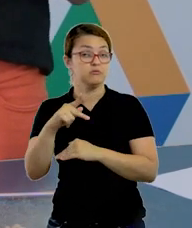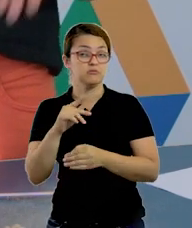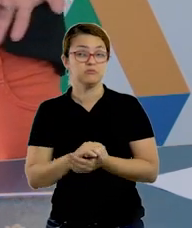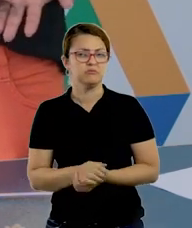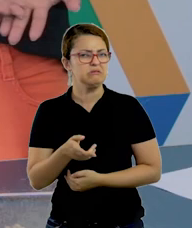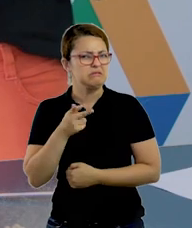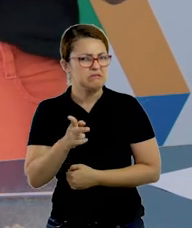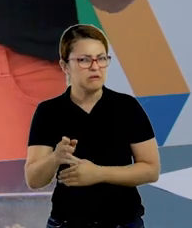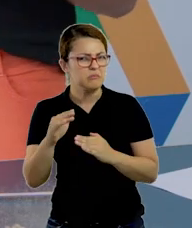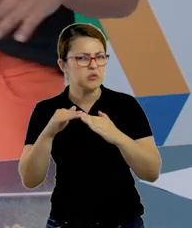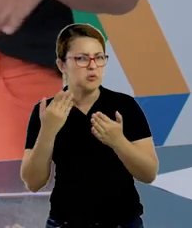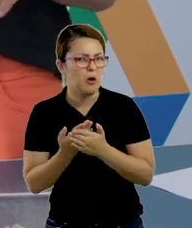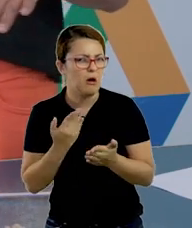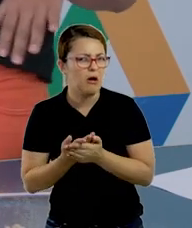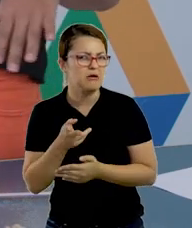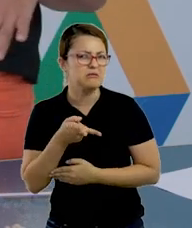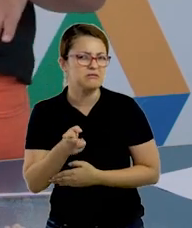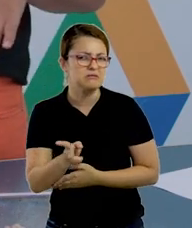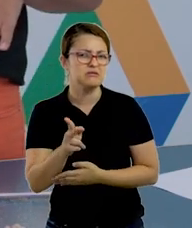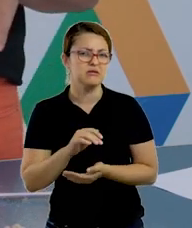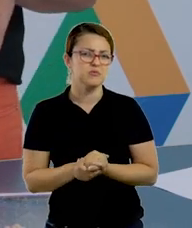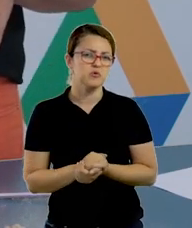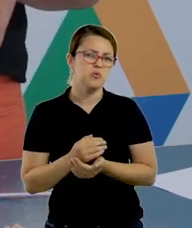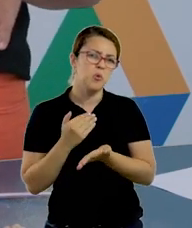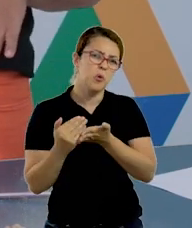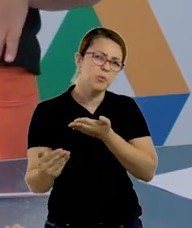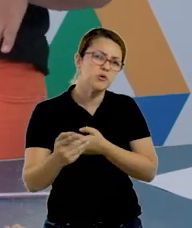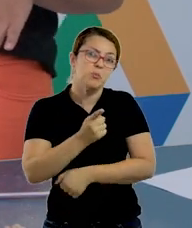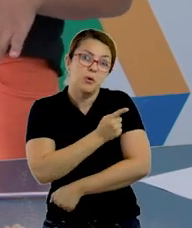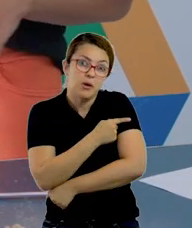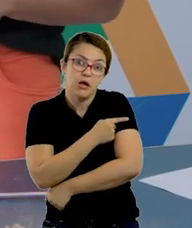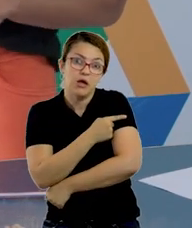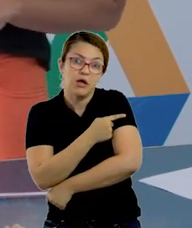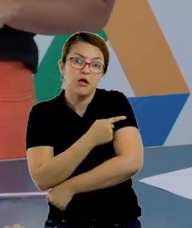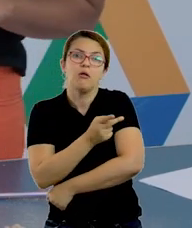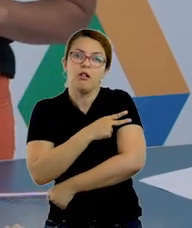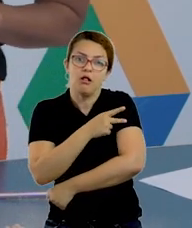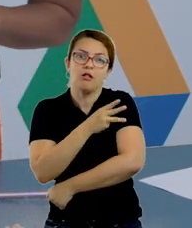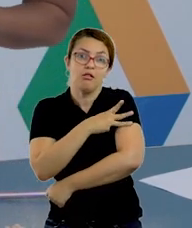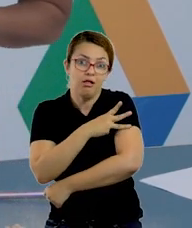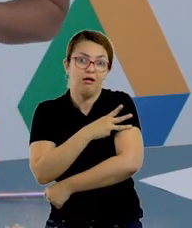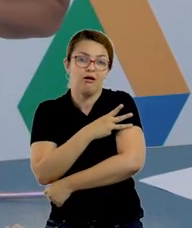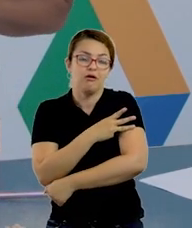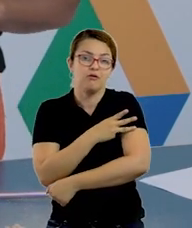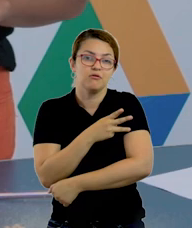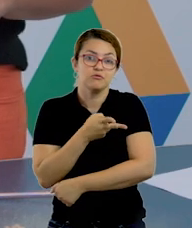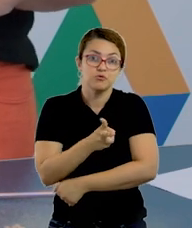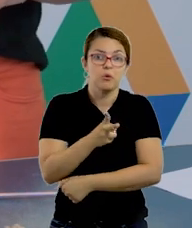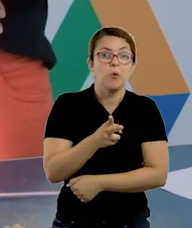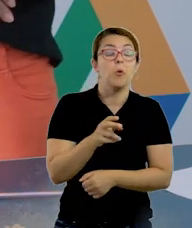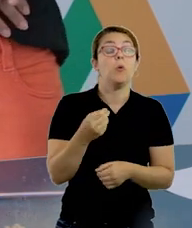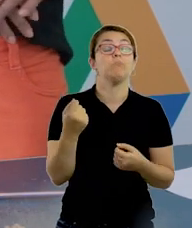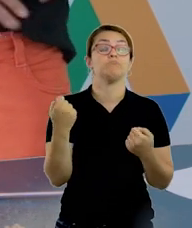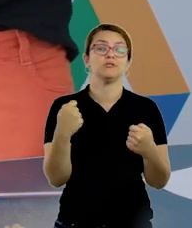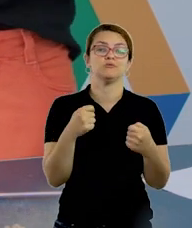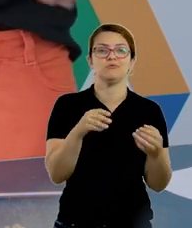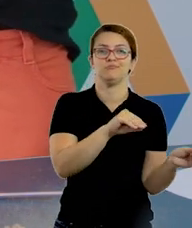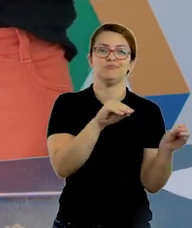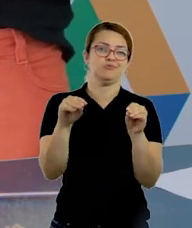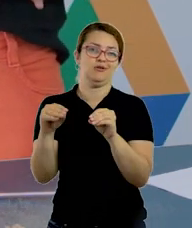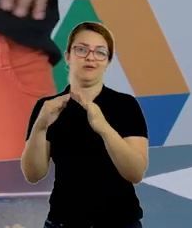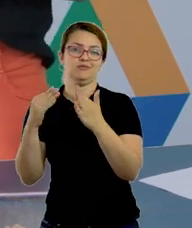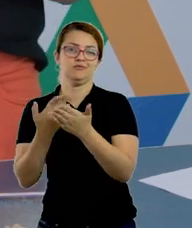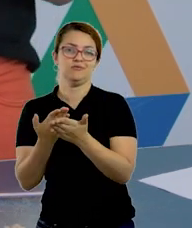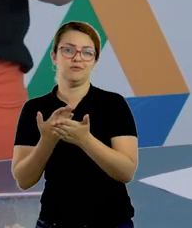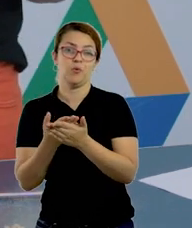Você está na mesma escola ou você já precisou trocar de escola? E se veio de outra escola, comente as diferenças entre elas. Então aí